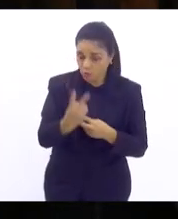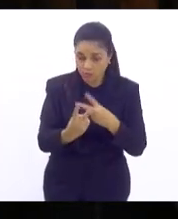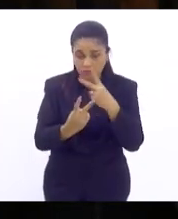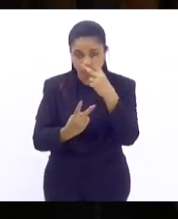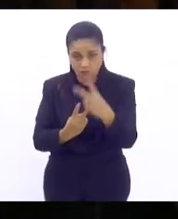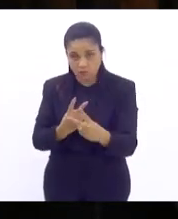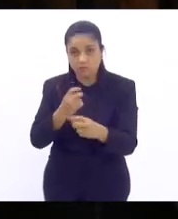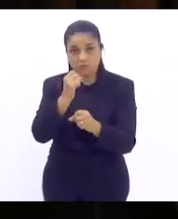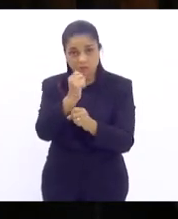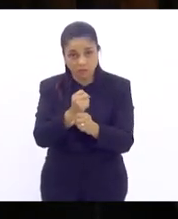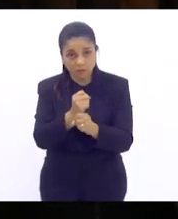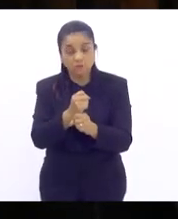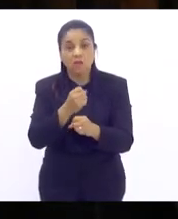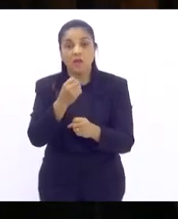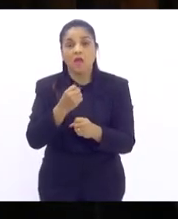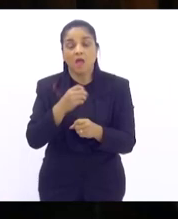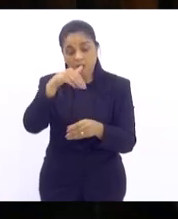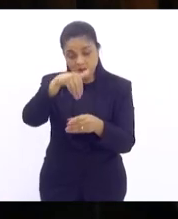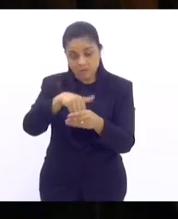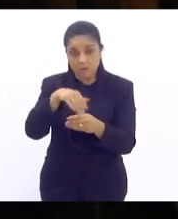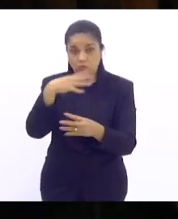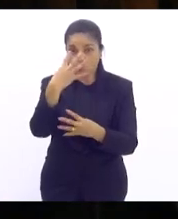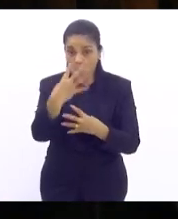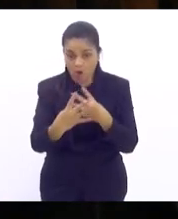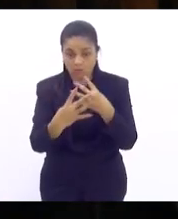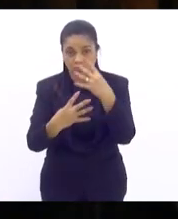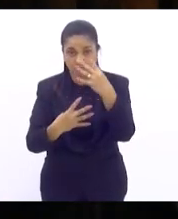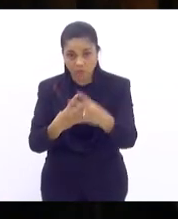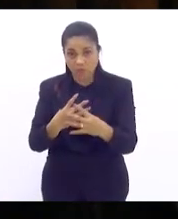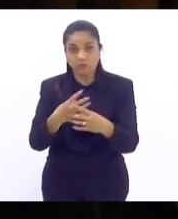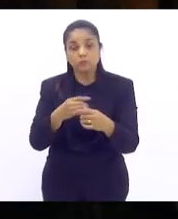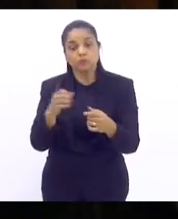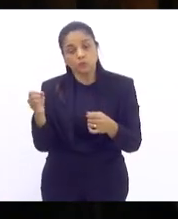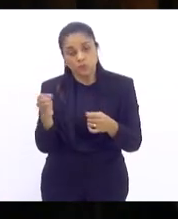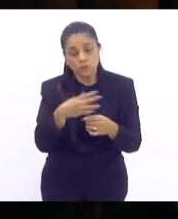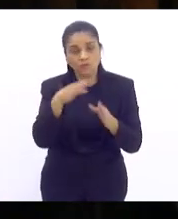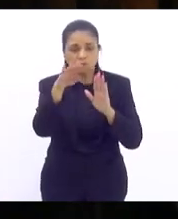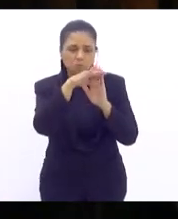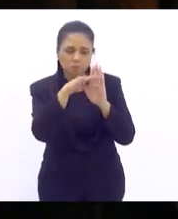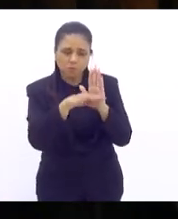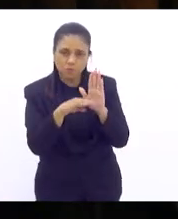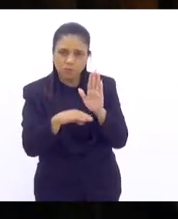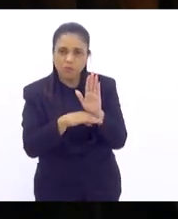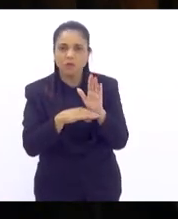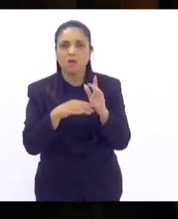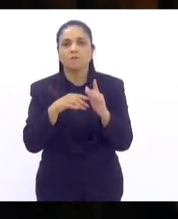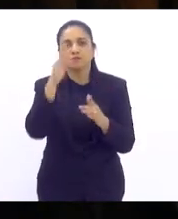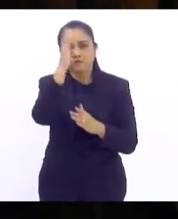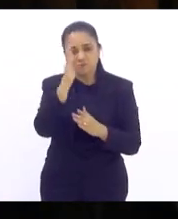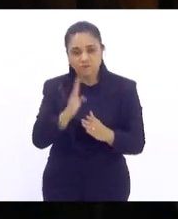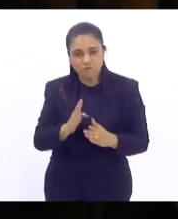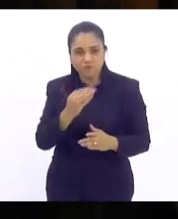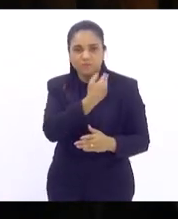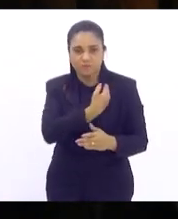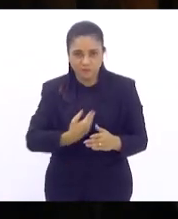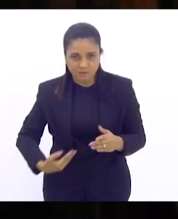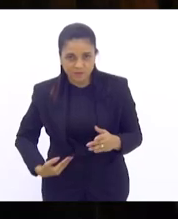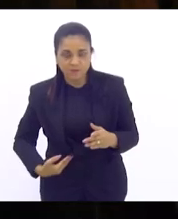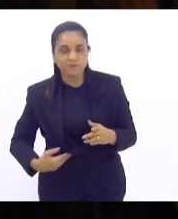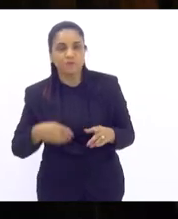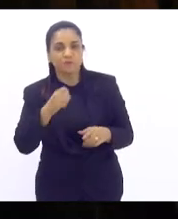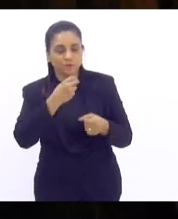eleições de quatro em quatro anos para decidir novos programas de governo para o Estado, para o país e para os